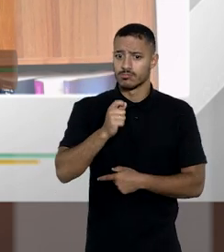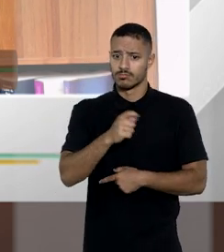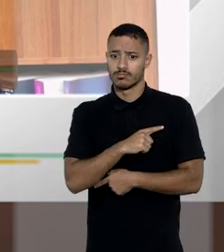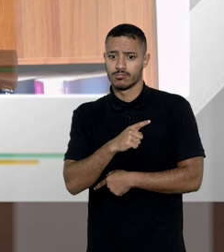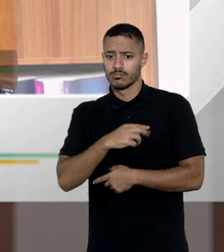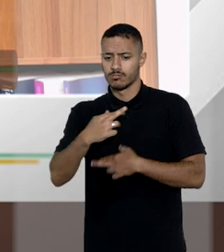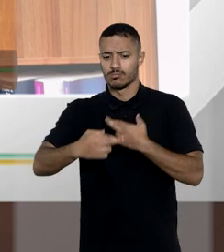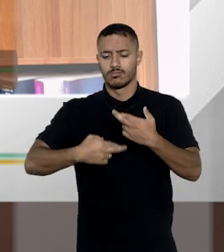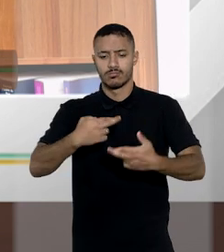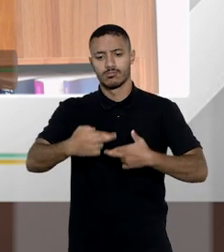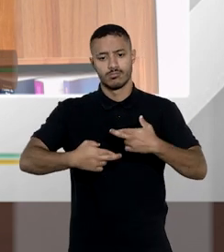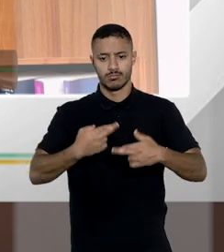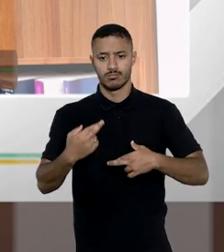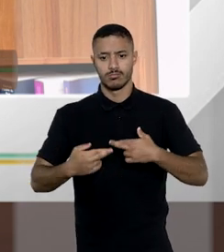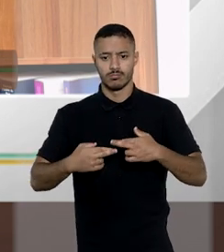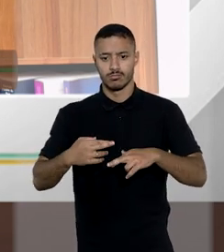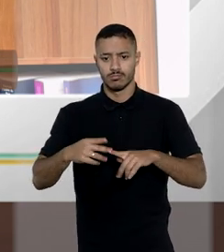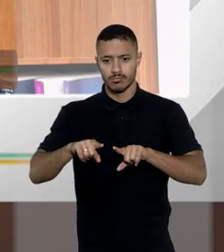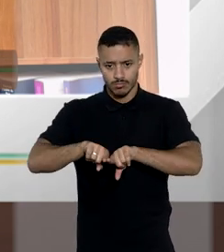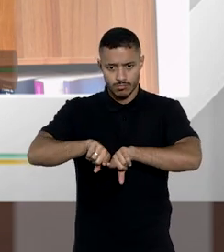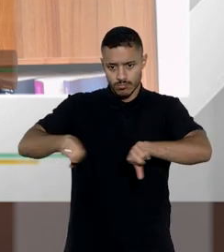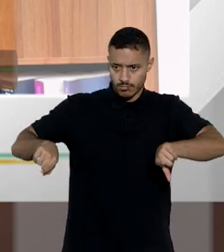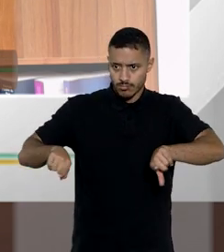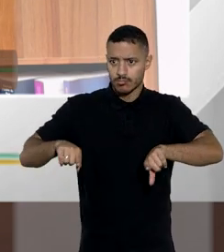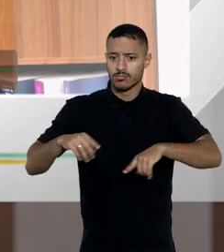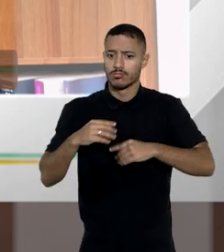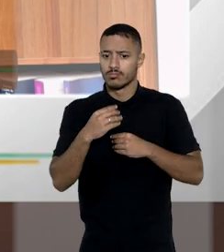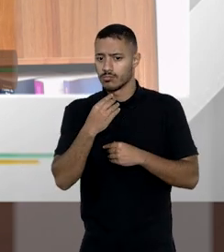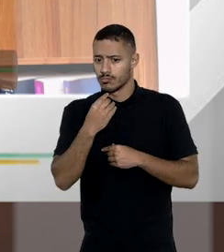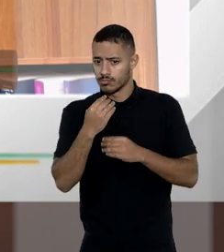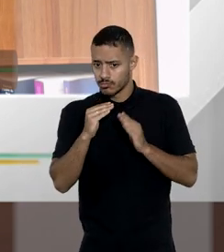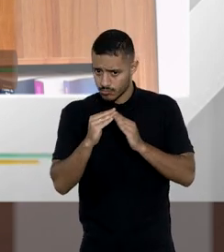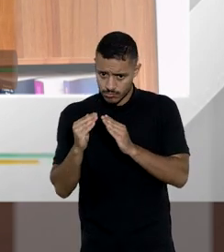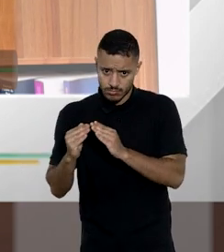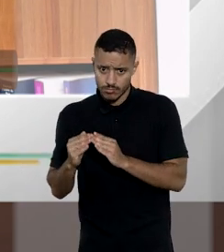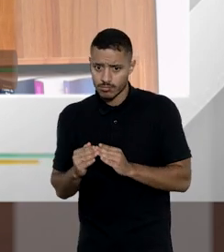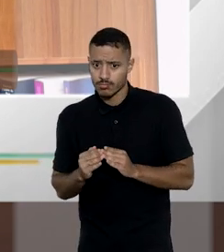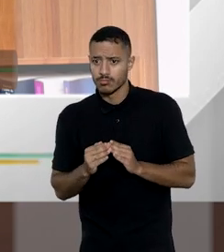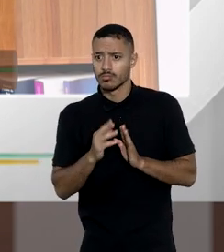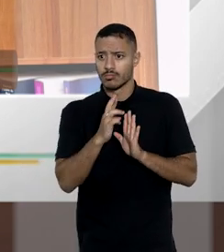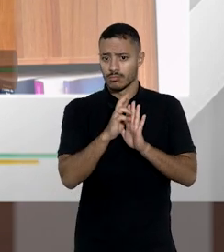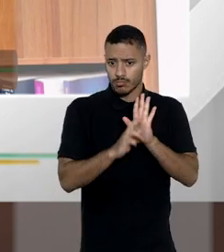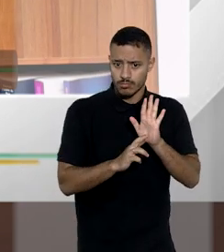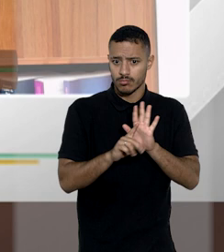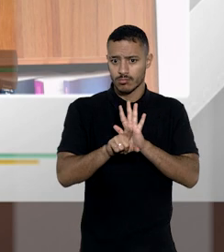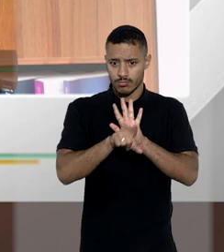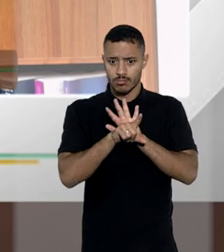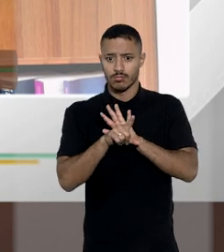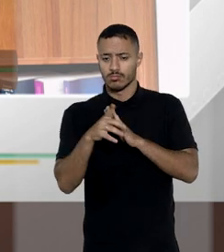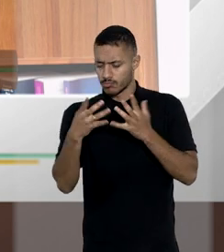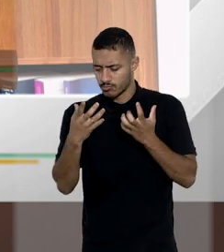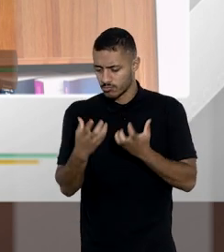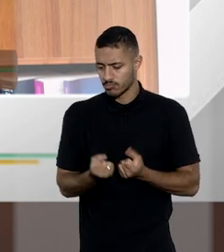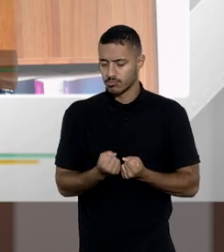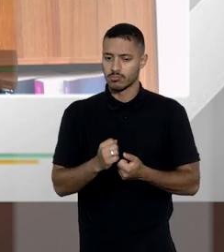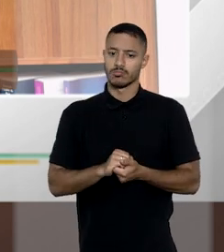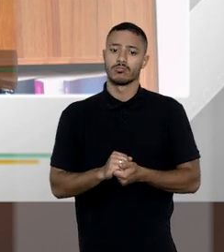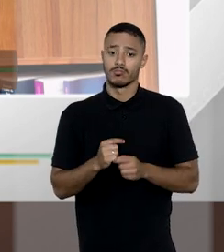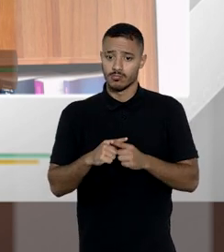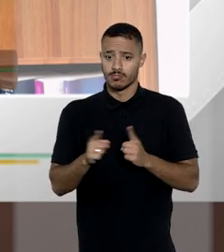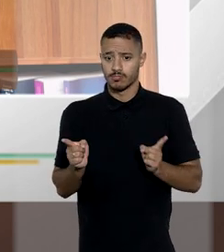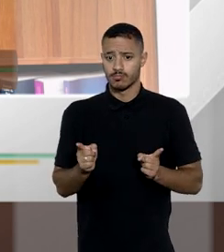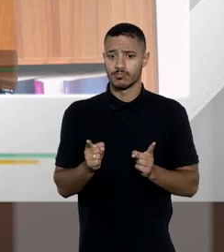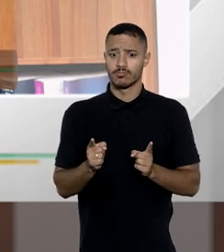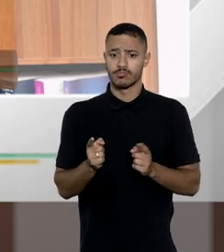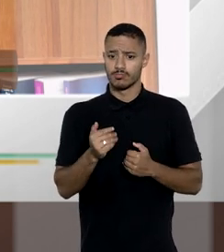quem tem um relacionamento pela separação convencional de bens que é o regime que todo mundo chama como separação total ou absoluta